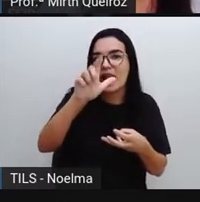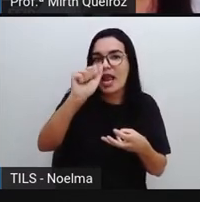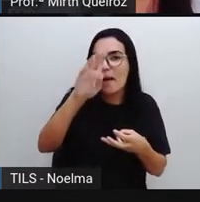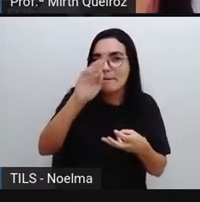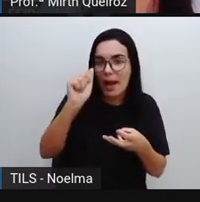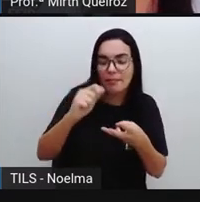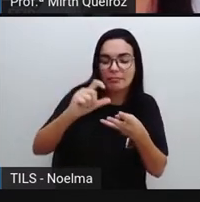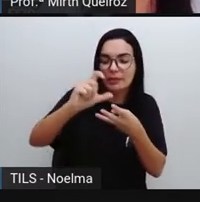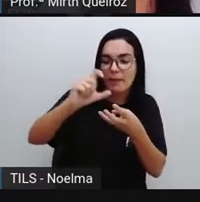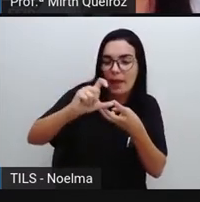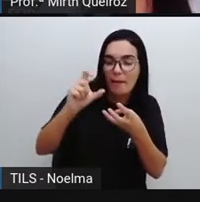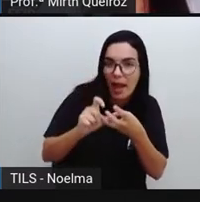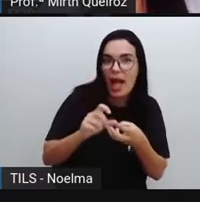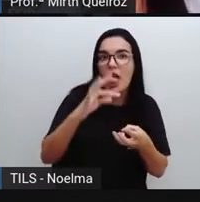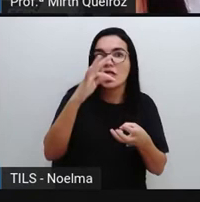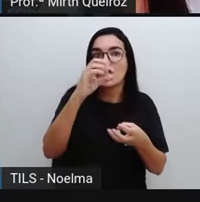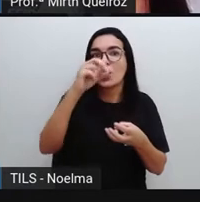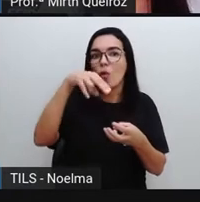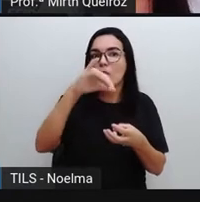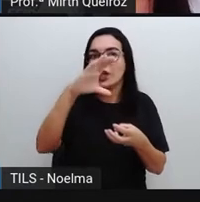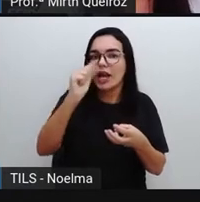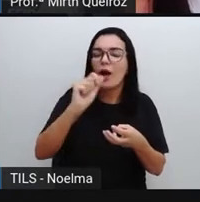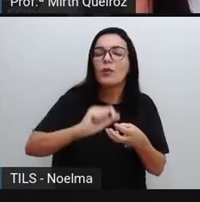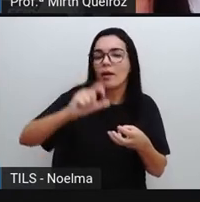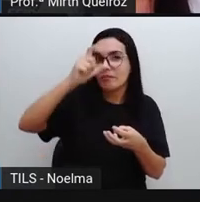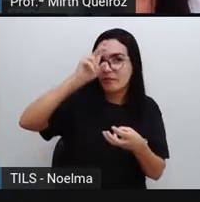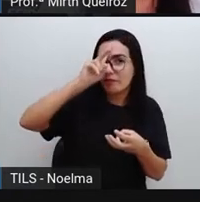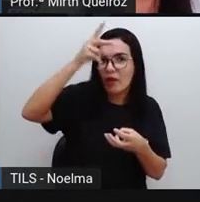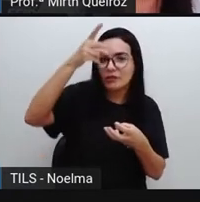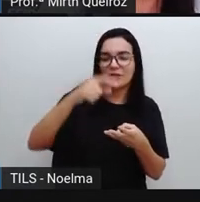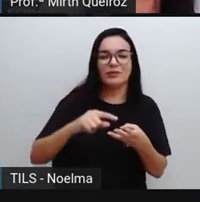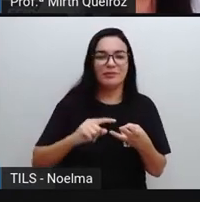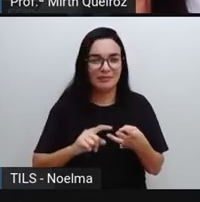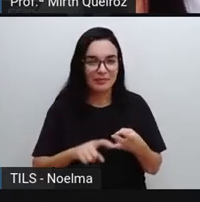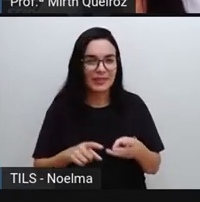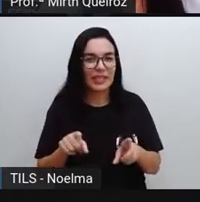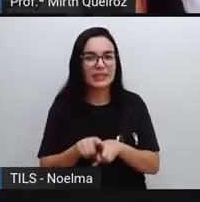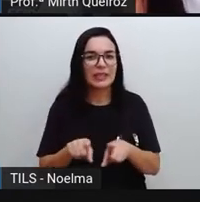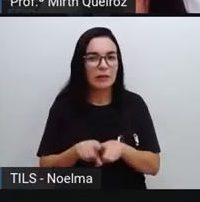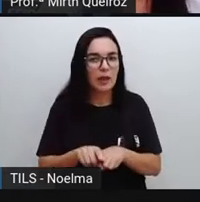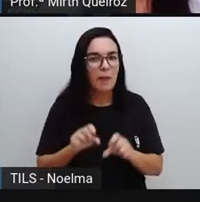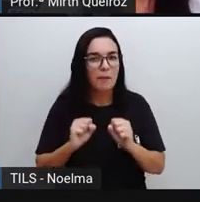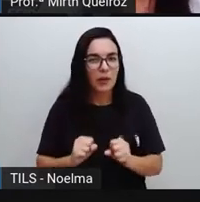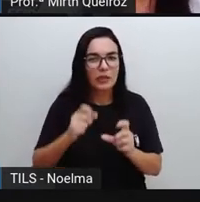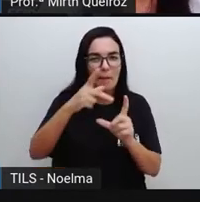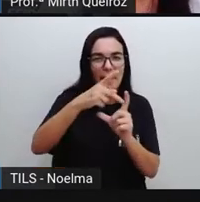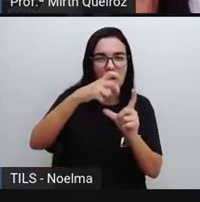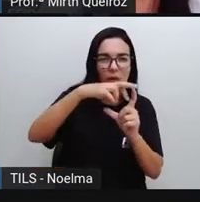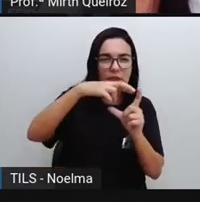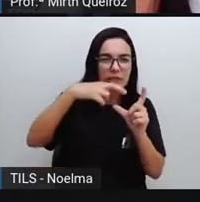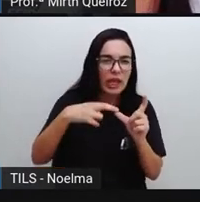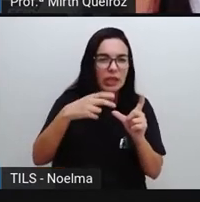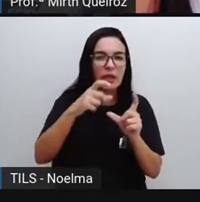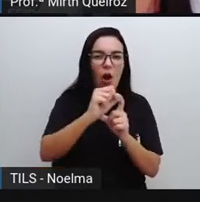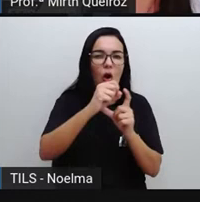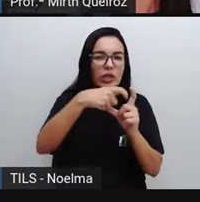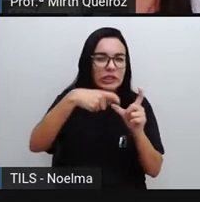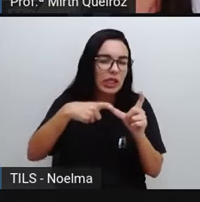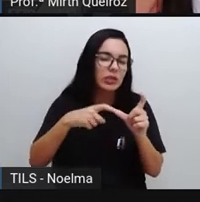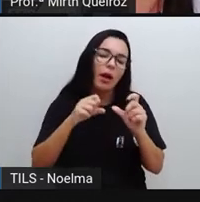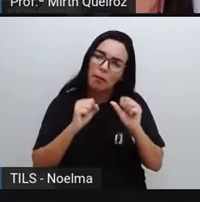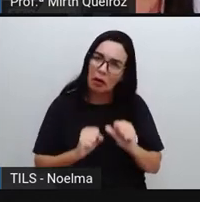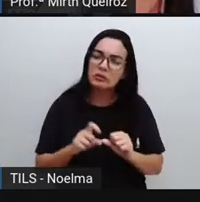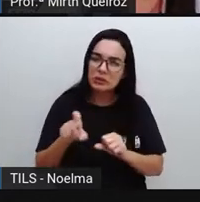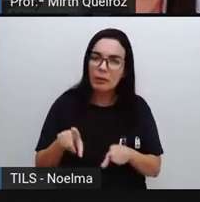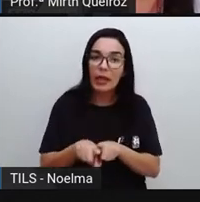palavra, podendo ser considerar, neste caso, classificar essa palavra como oxítona, paroxítona, proparoxítona. Nós vamos